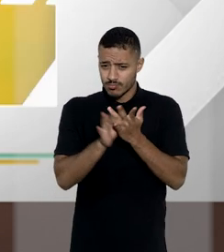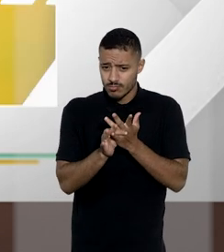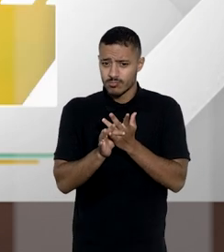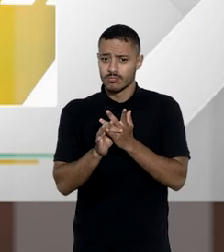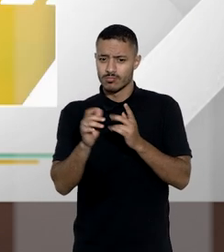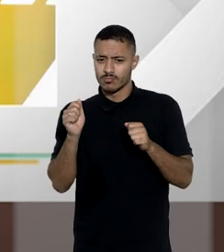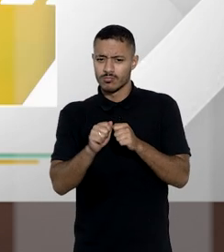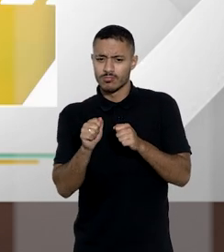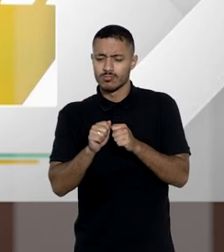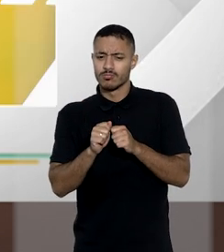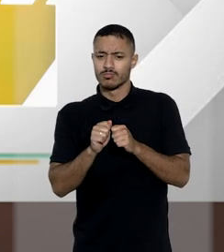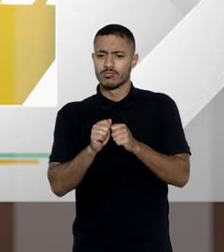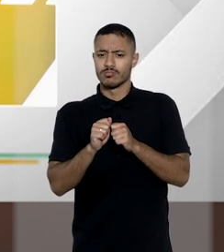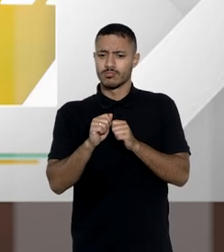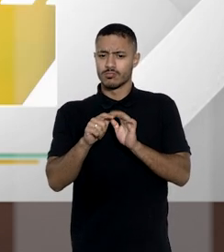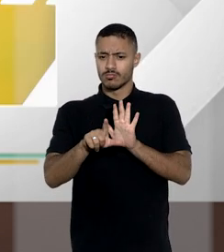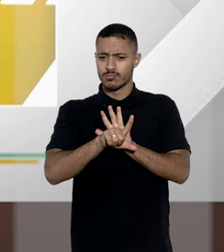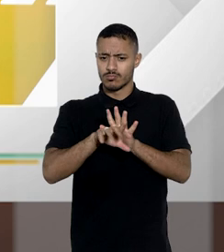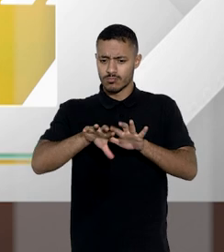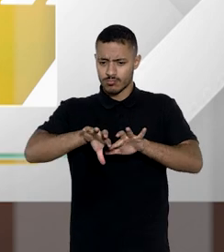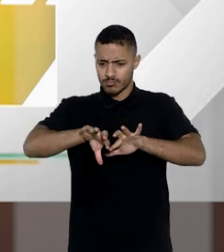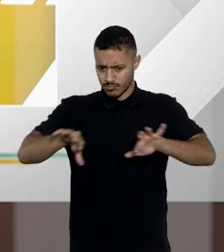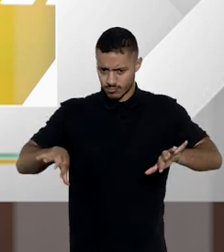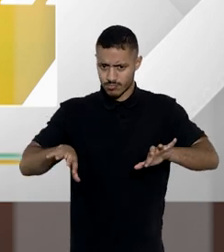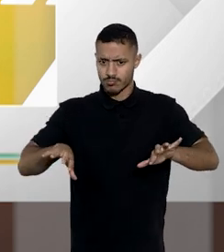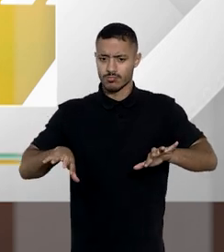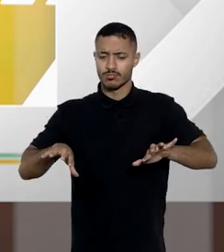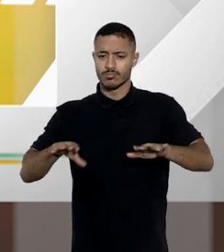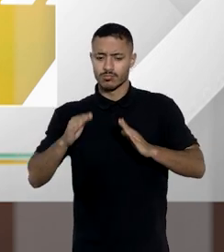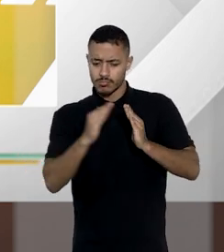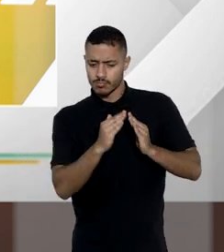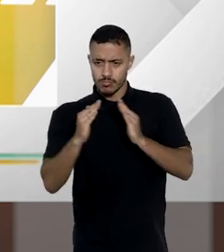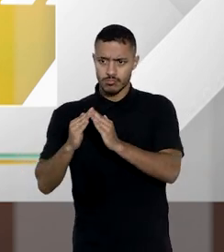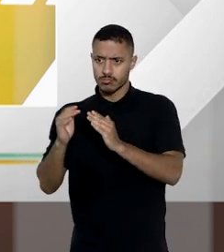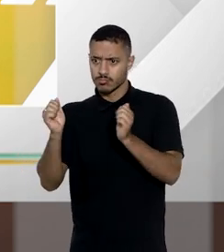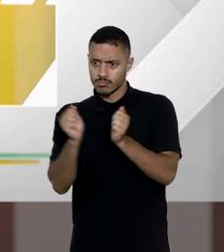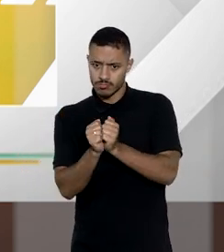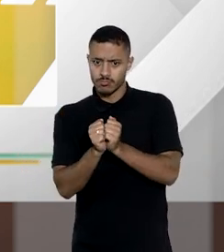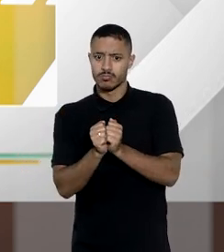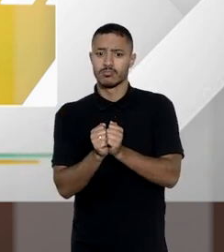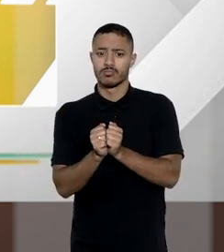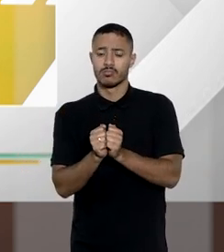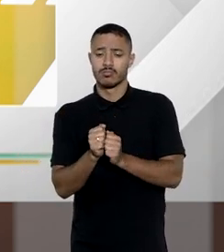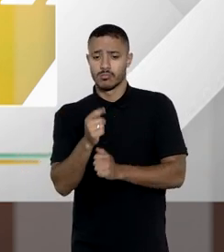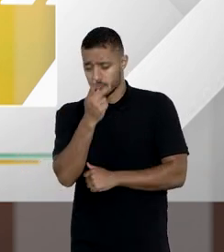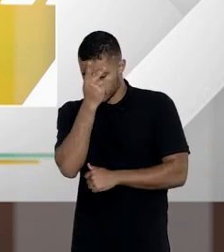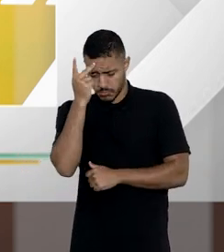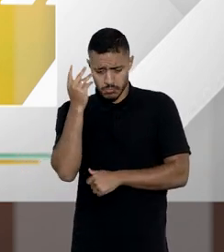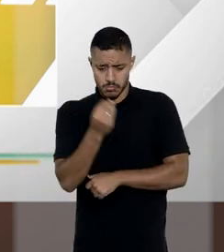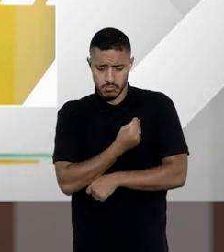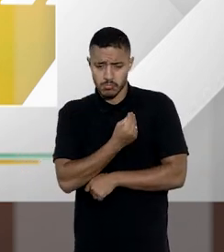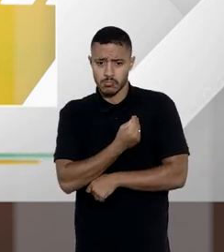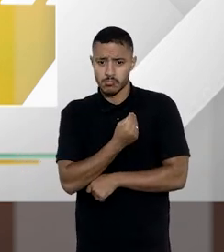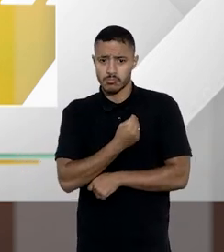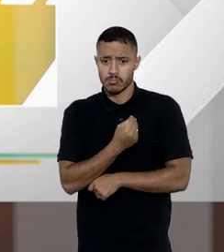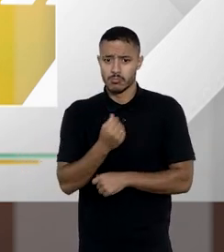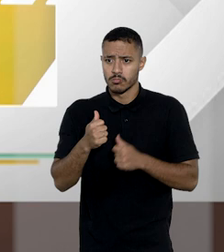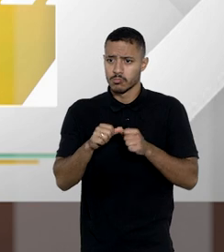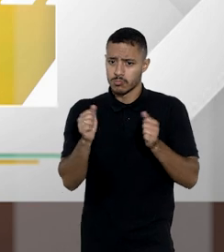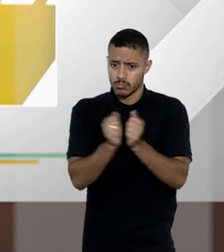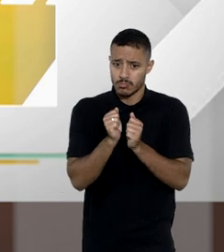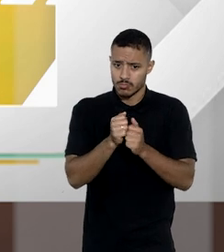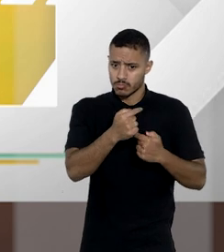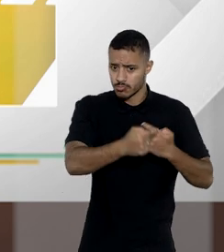o casamento for celebrado sob o regime da separação convencional de bens o cônjuge sobrevivente concorre com os demais